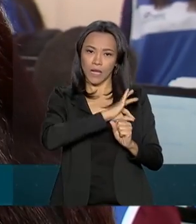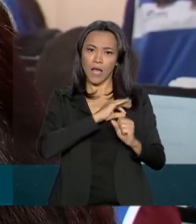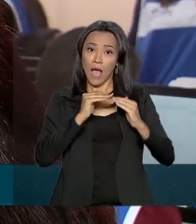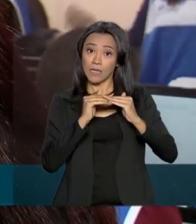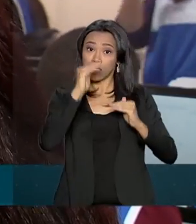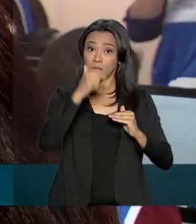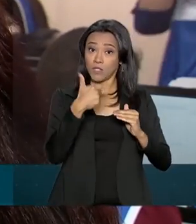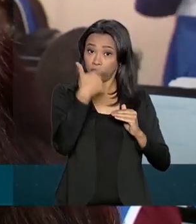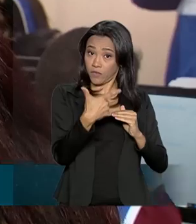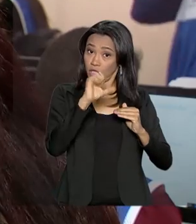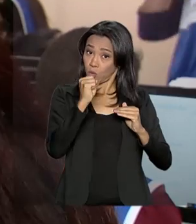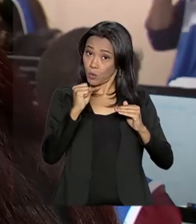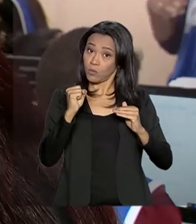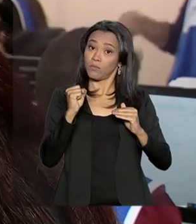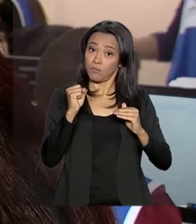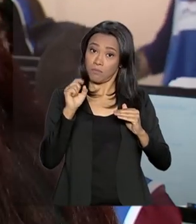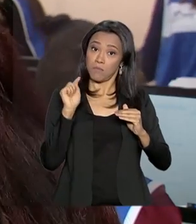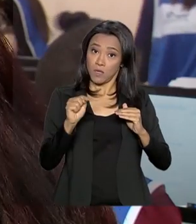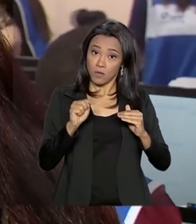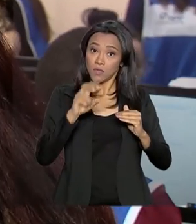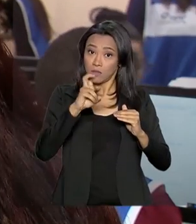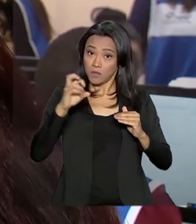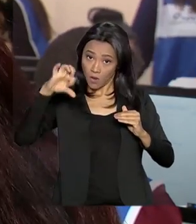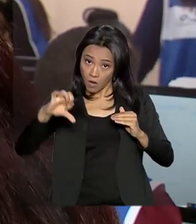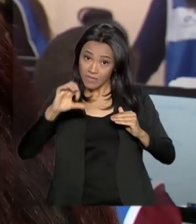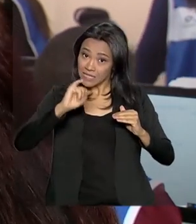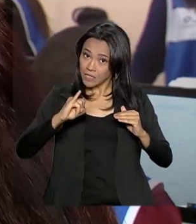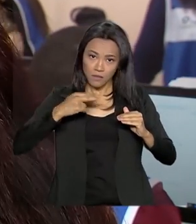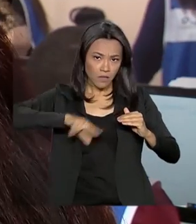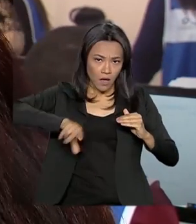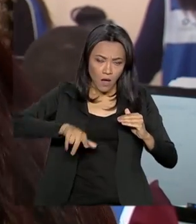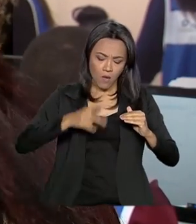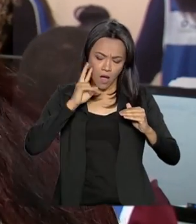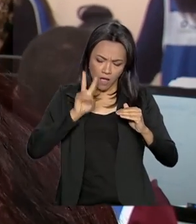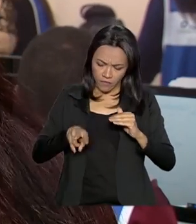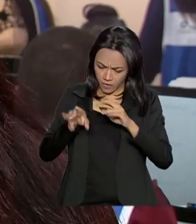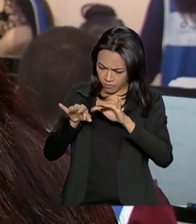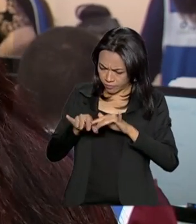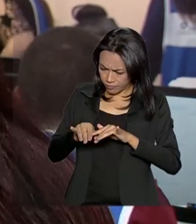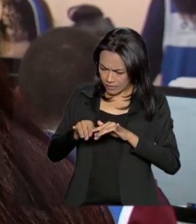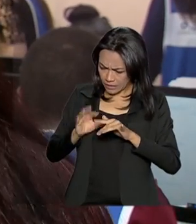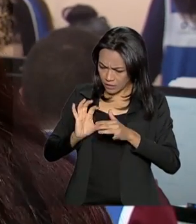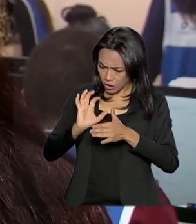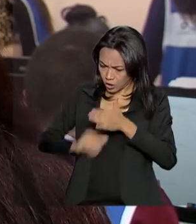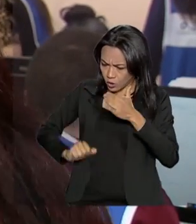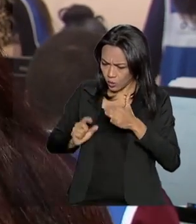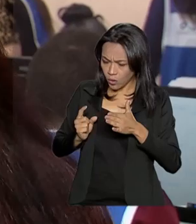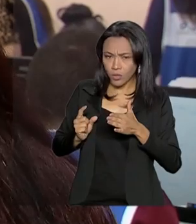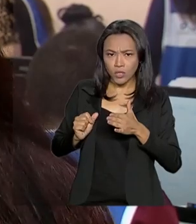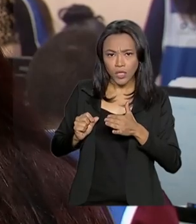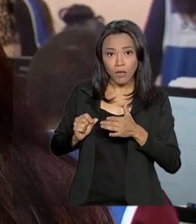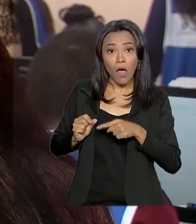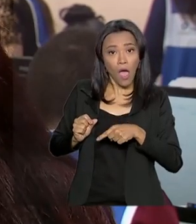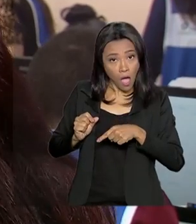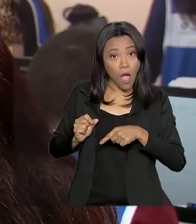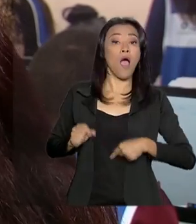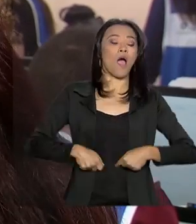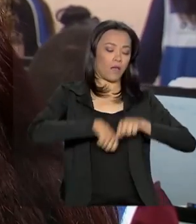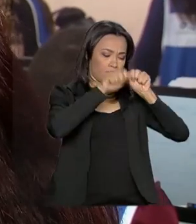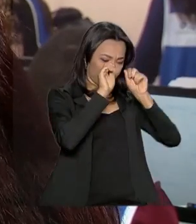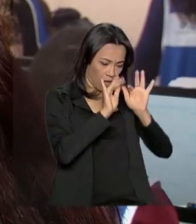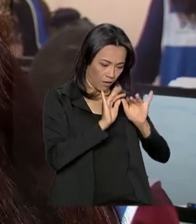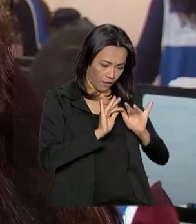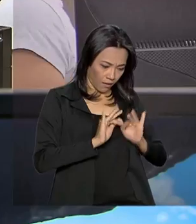.559,70. Se não, ele vai olhar lá na linha de retenção e se houve retenção, ele faz a declaração que certamente ele vai receber